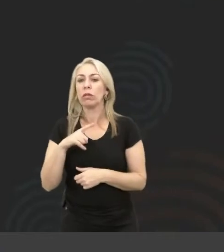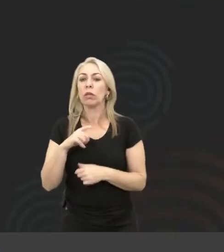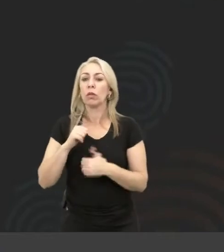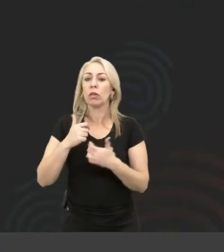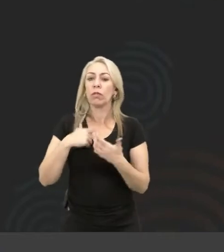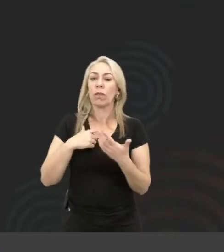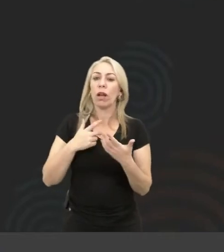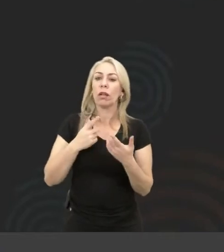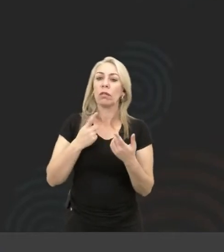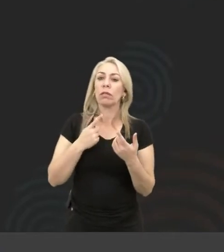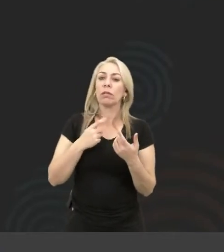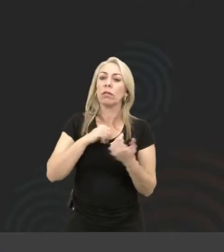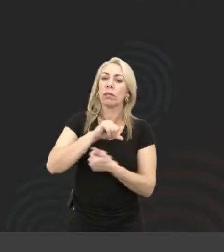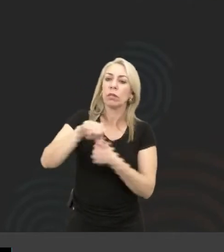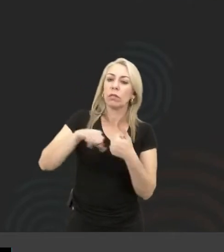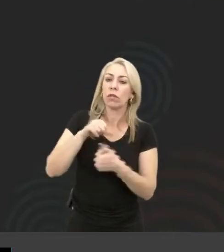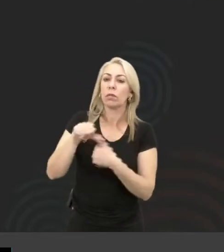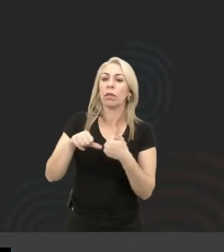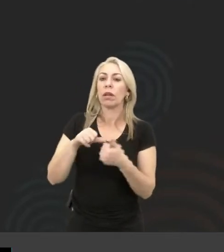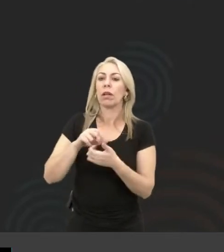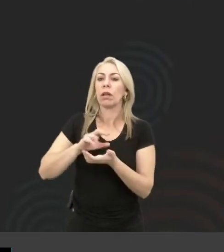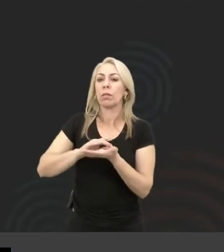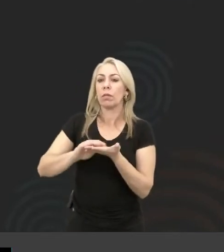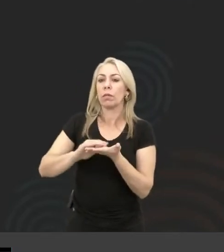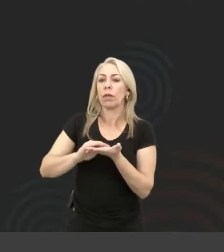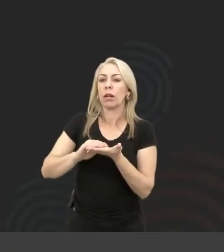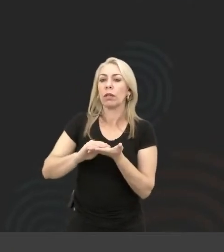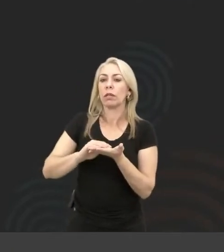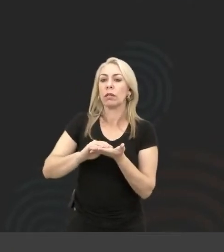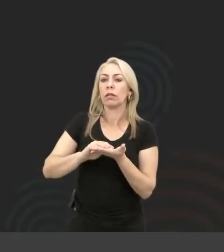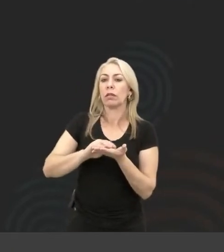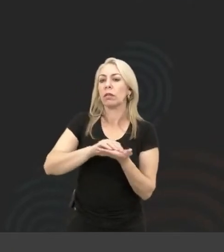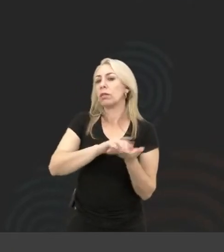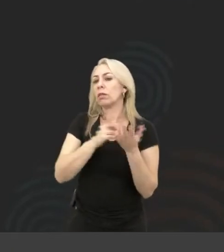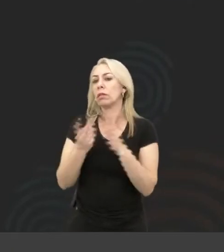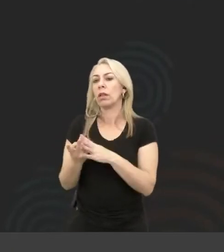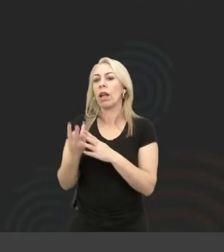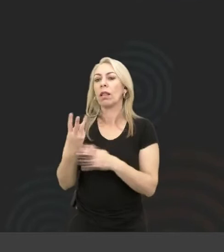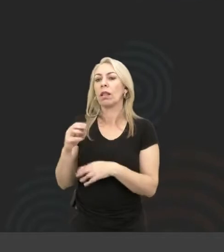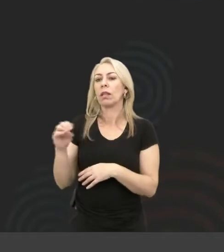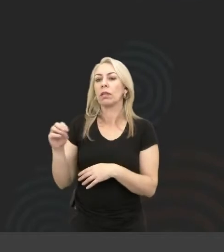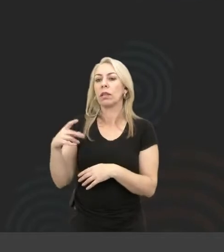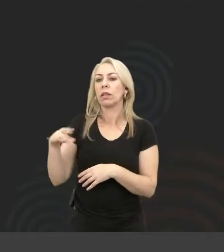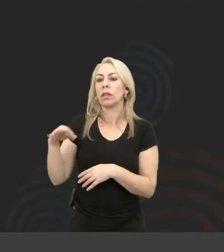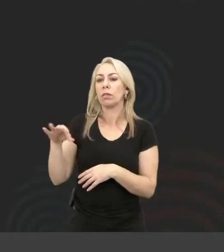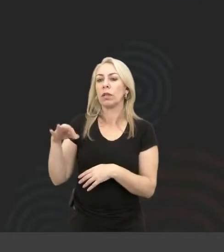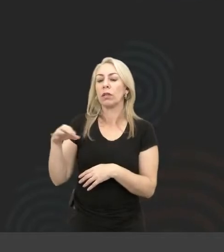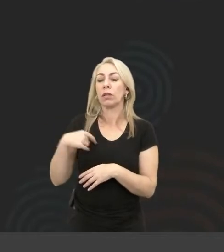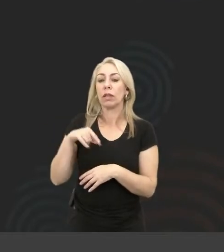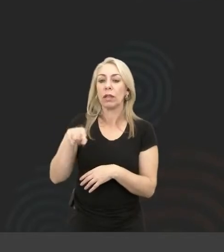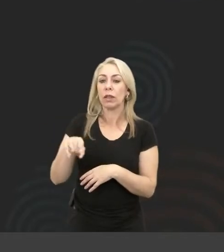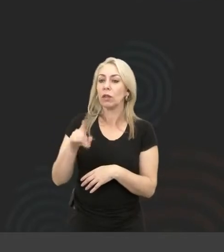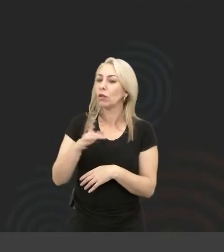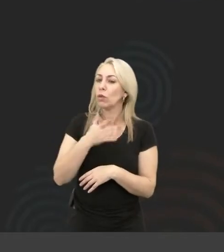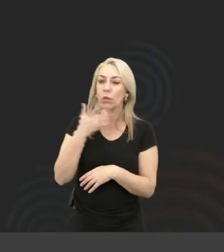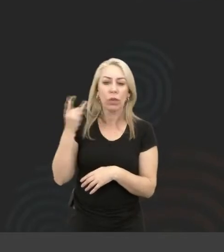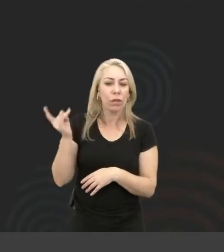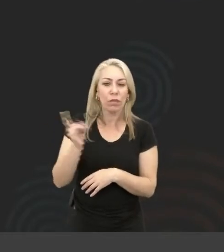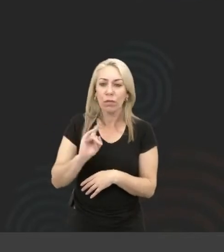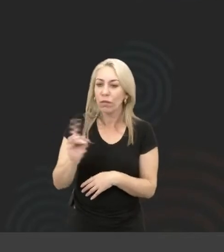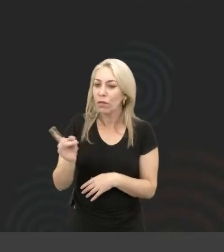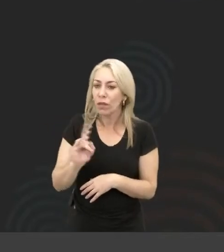vai transformar para o braile, ela vira trezentas páginas. Pode virar trezentas páginas. Isso não é fácil,